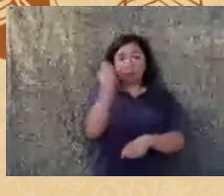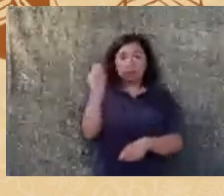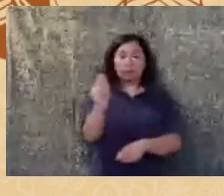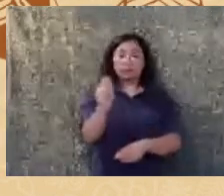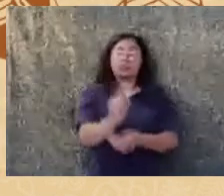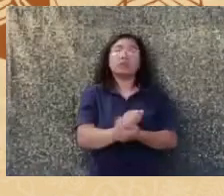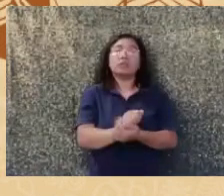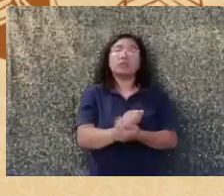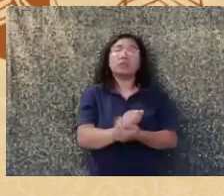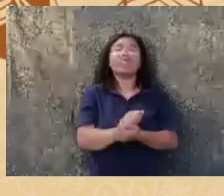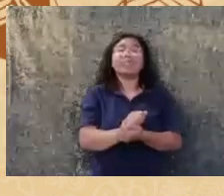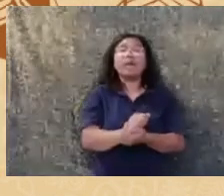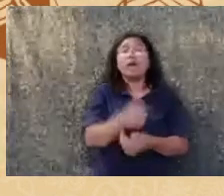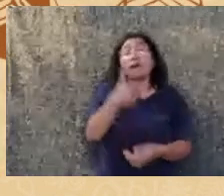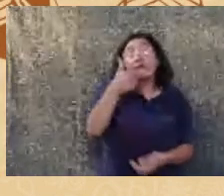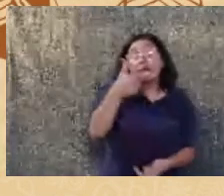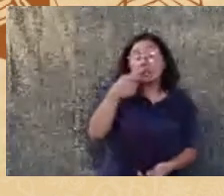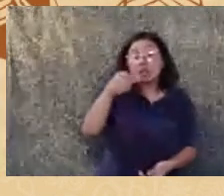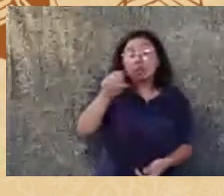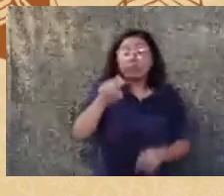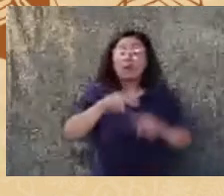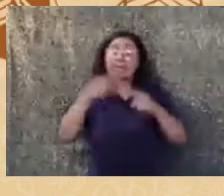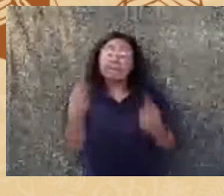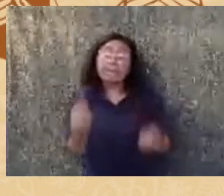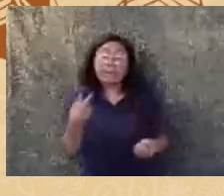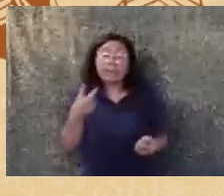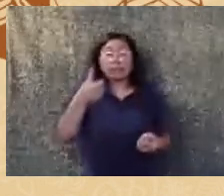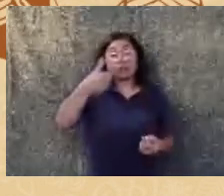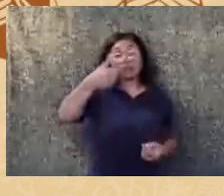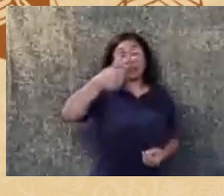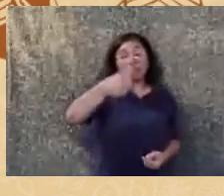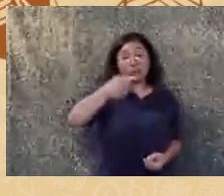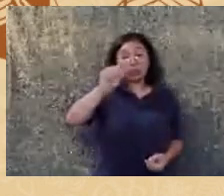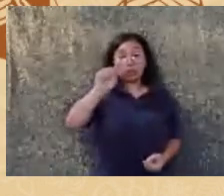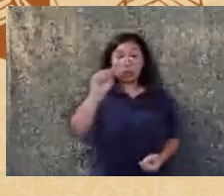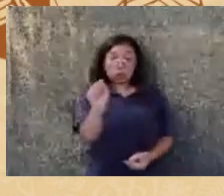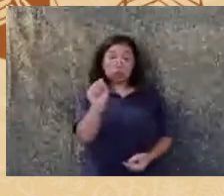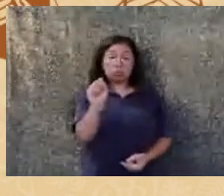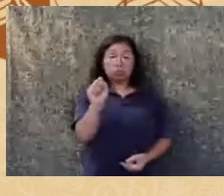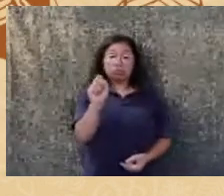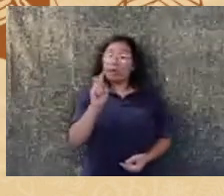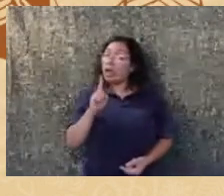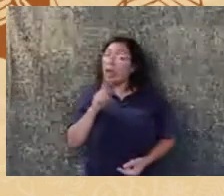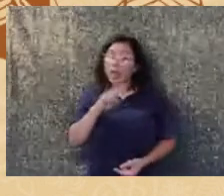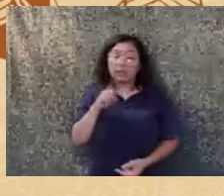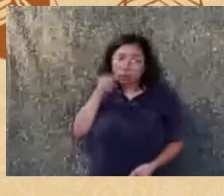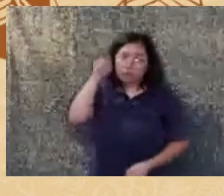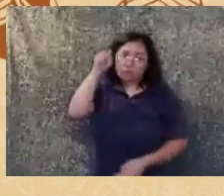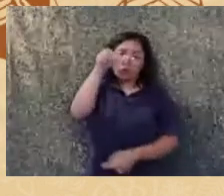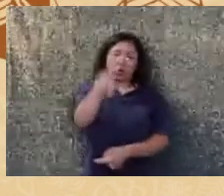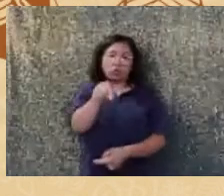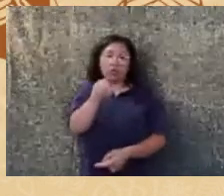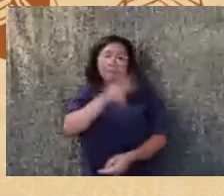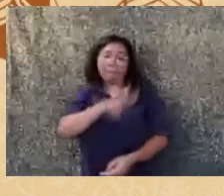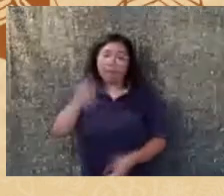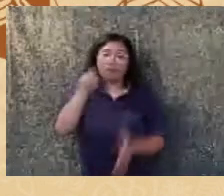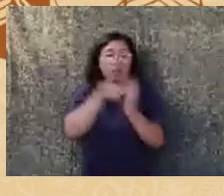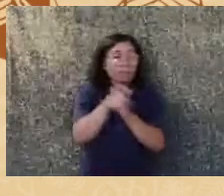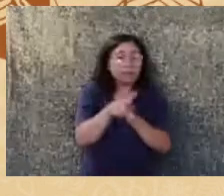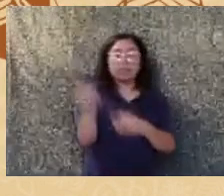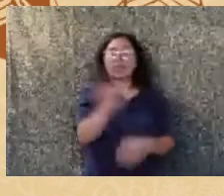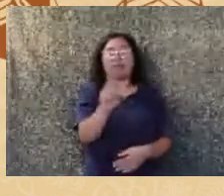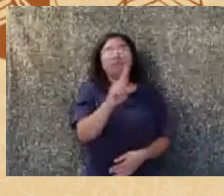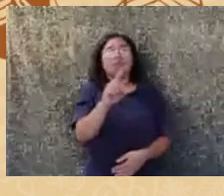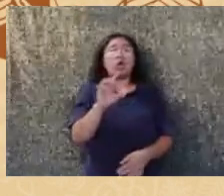eram meras estimativas então não sou eu que estou condenando esse trabalho é a própria European Human